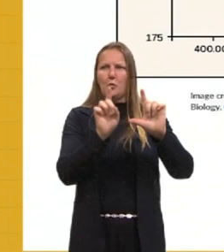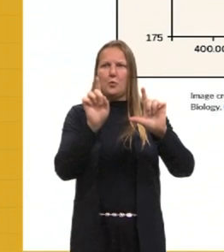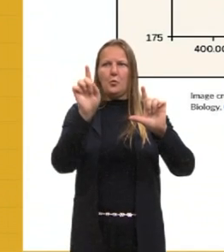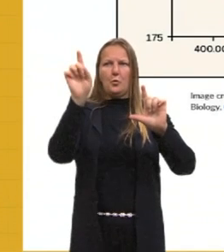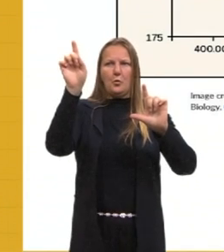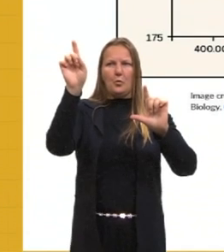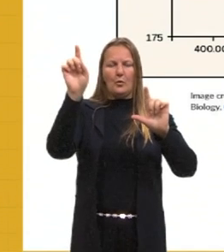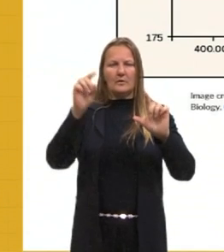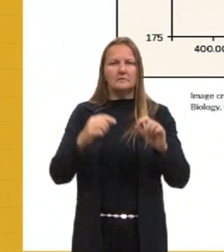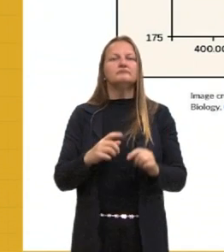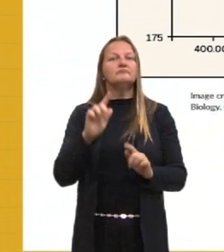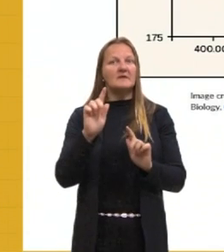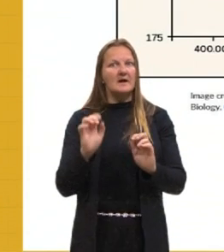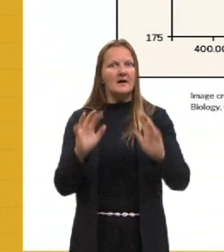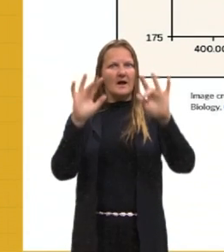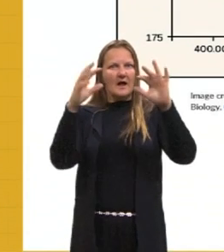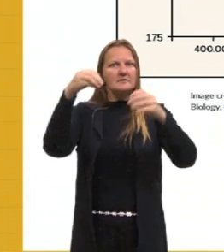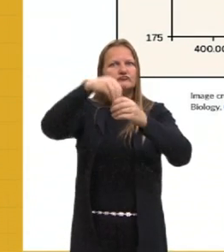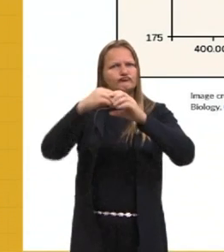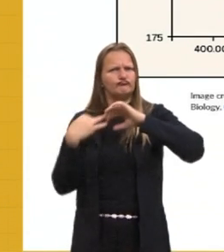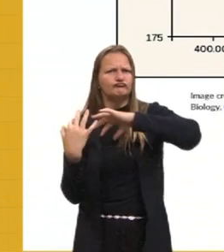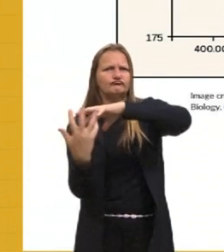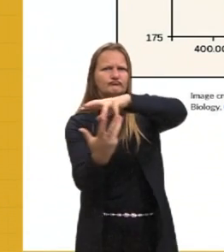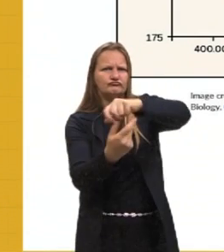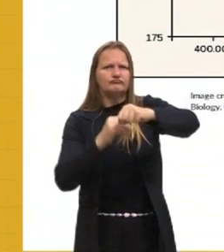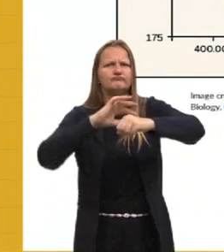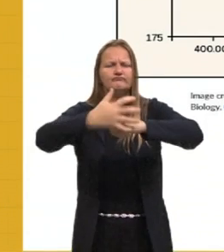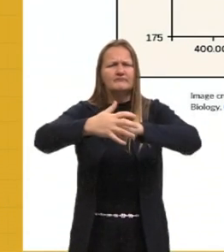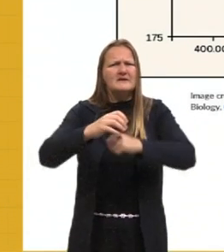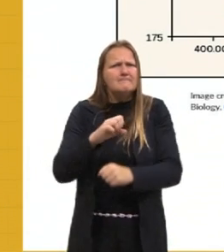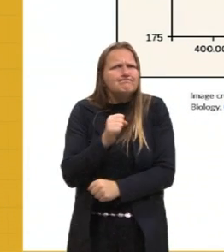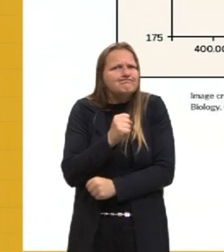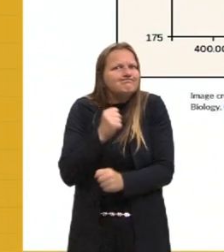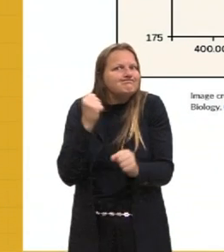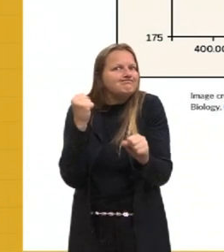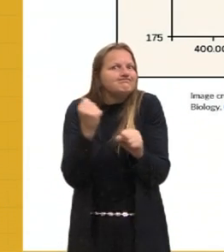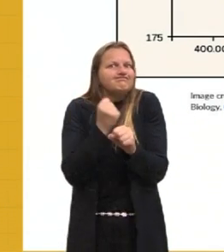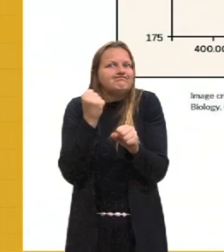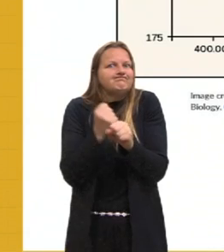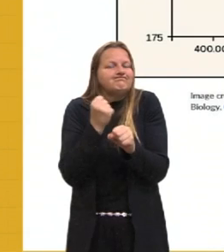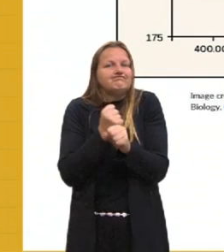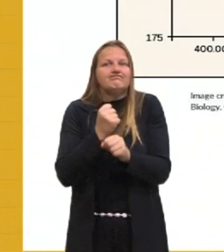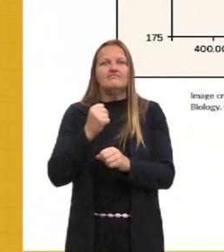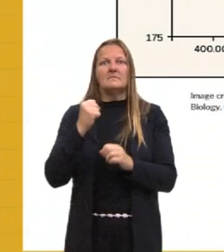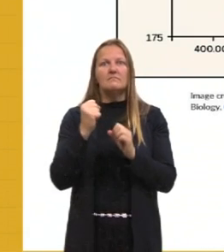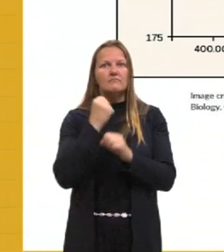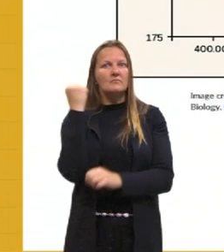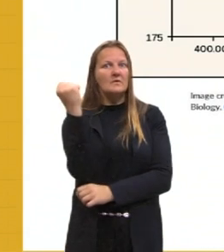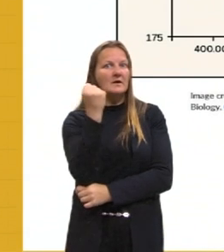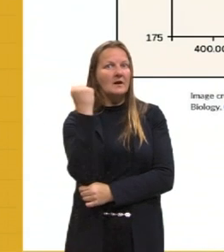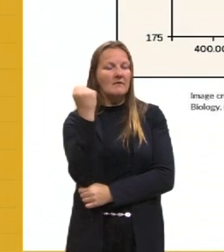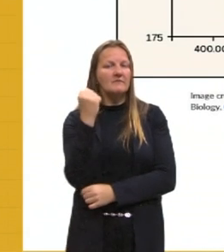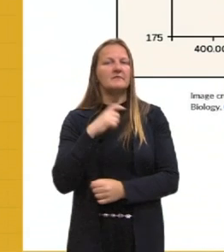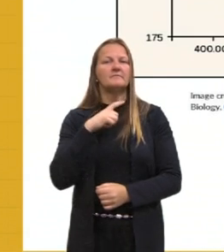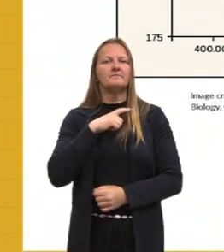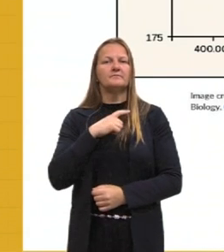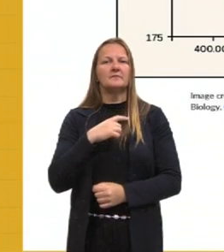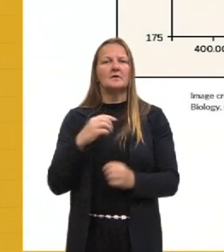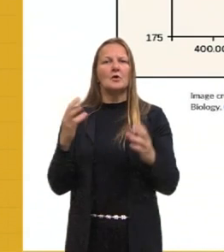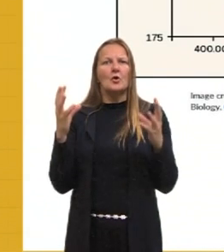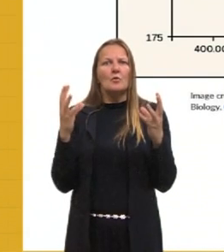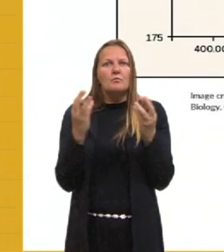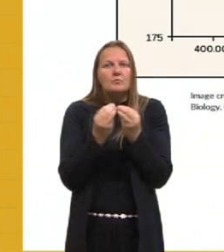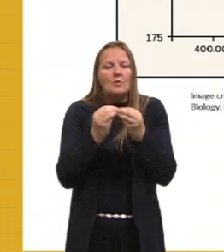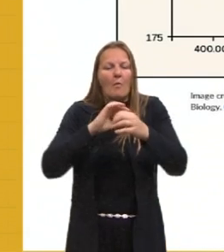concentração dele na atmosfera, causando aumento do efeito estufa. A concentração do dióxido de carbono na